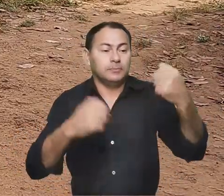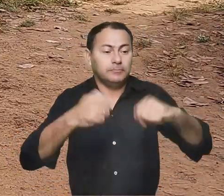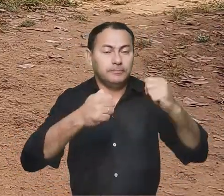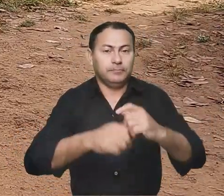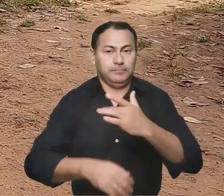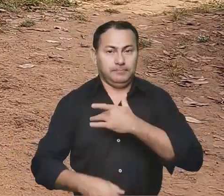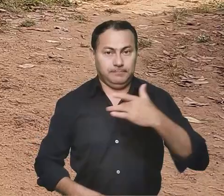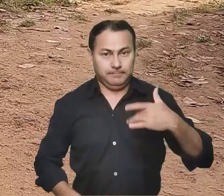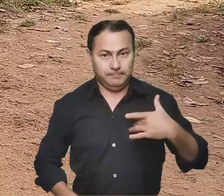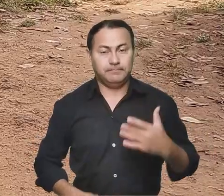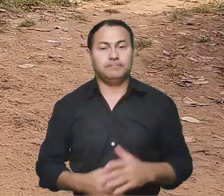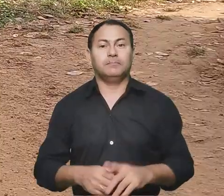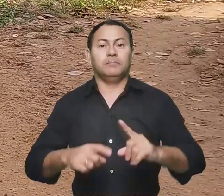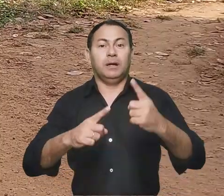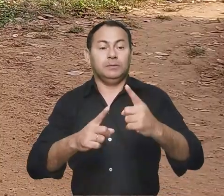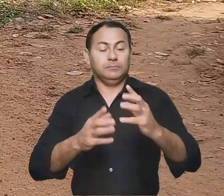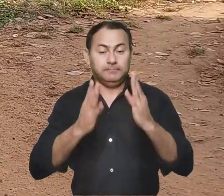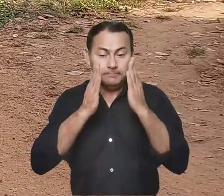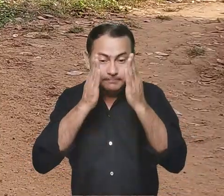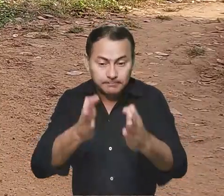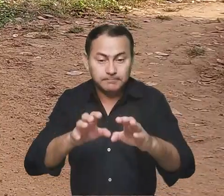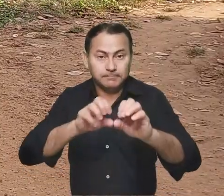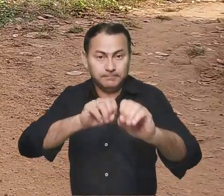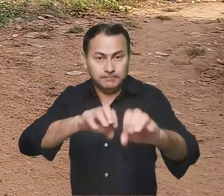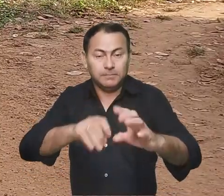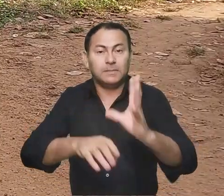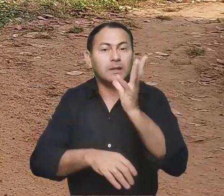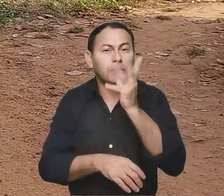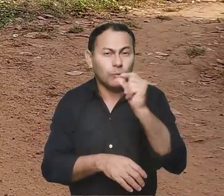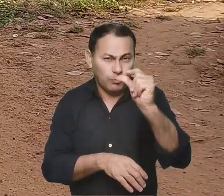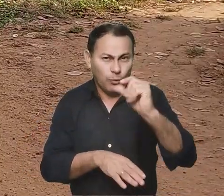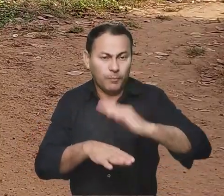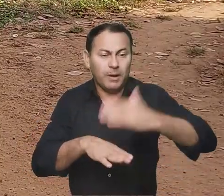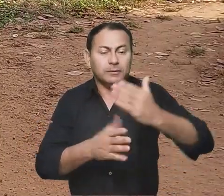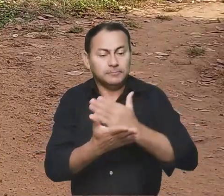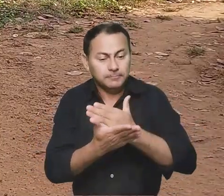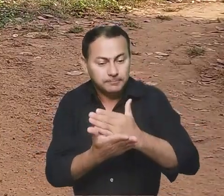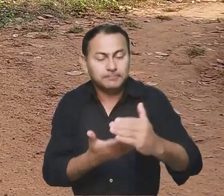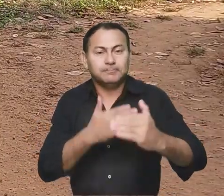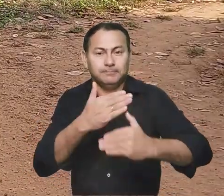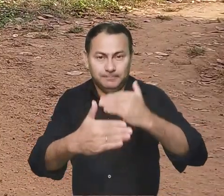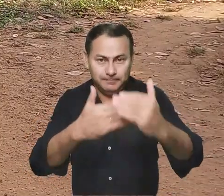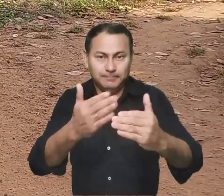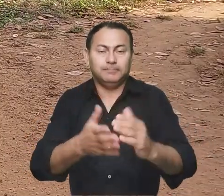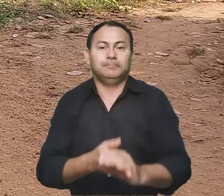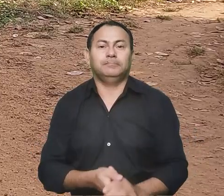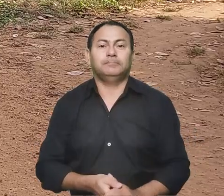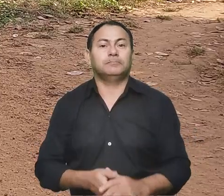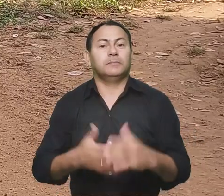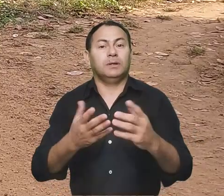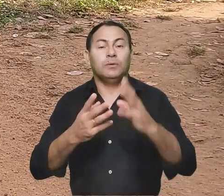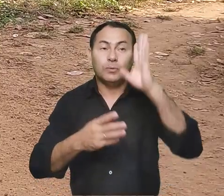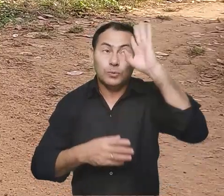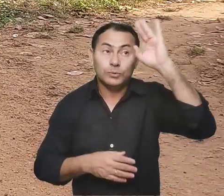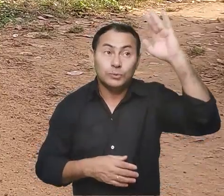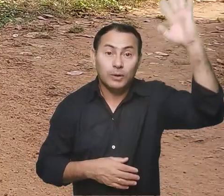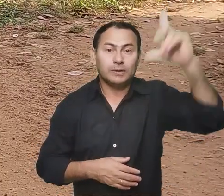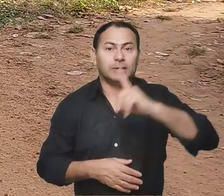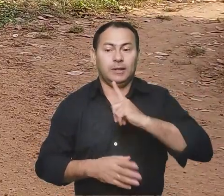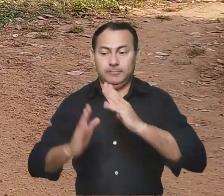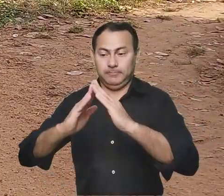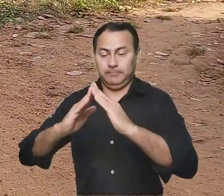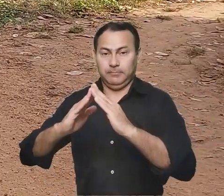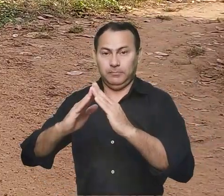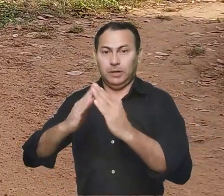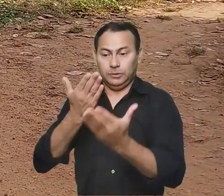necessidades de saúde. Mas o âmbito da educação demorou um pouco para dar os primeiros passos, pois o sonho